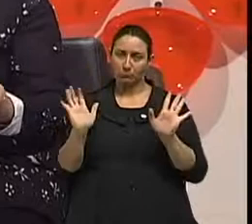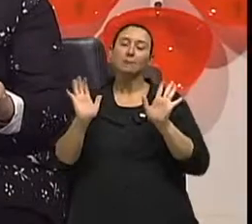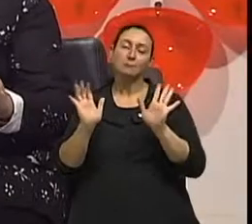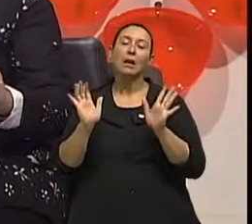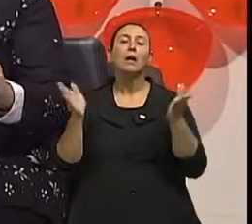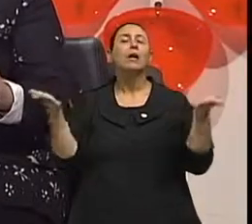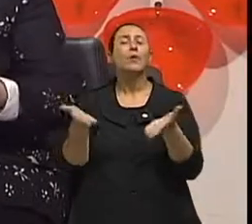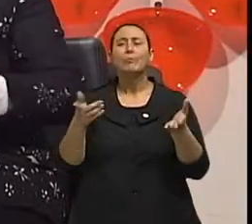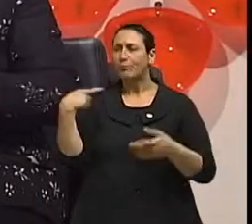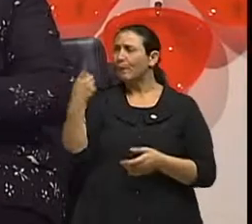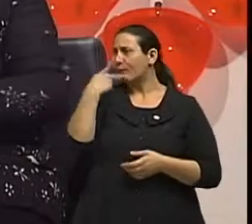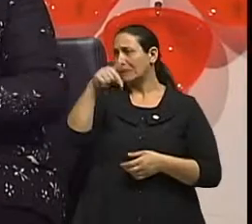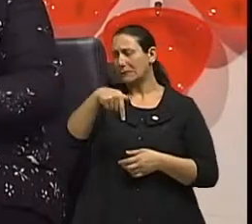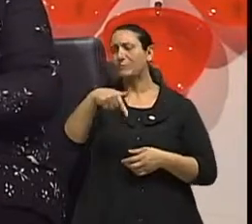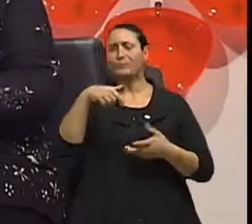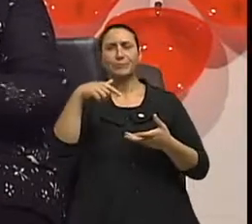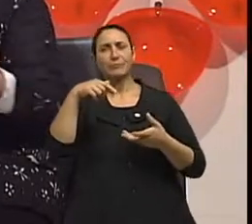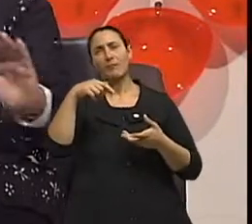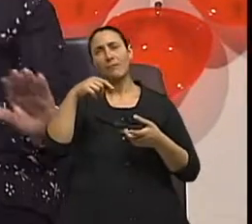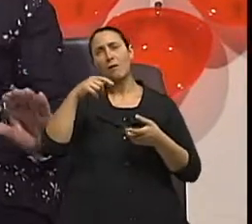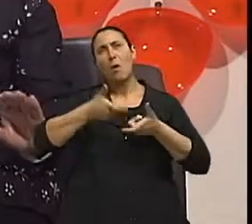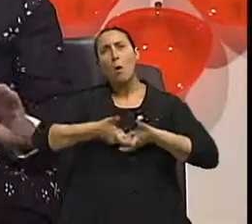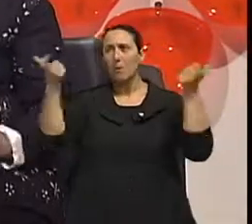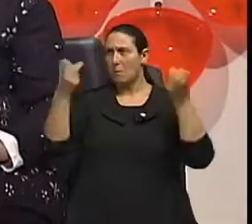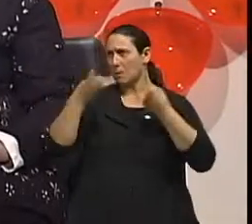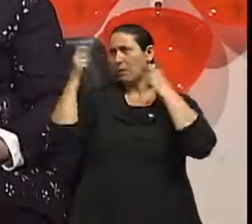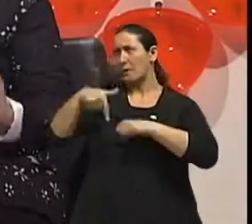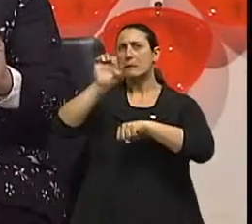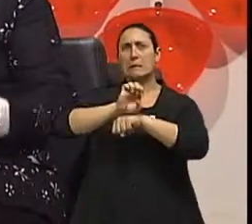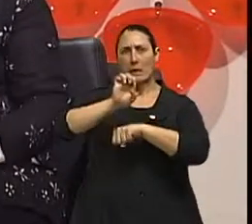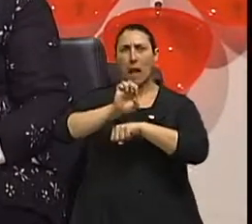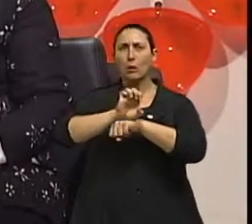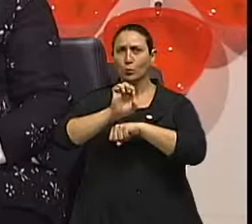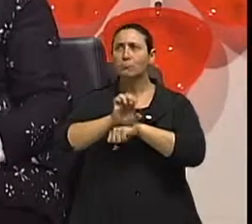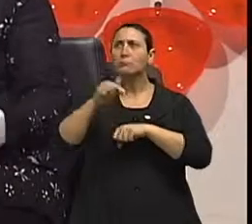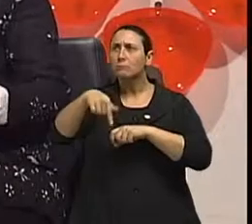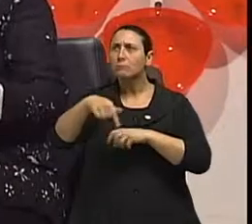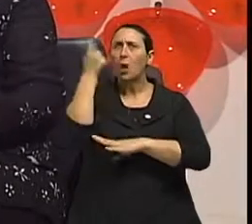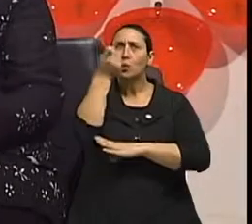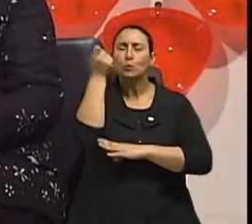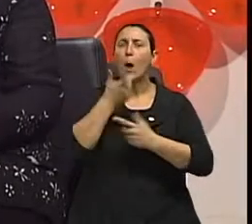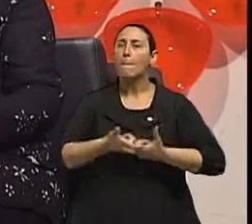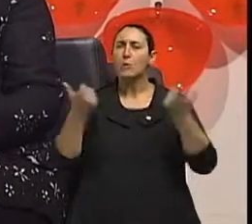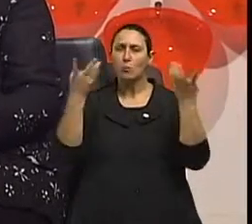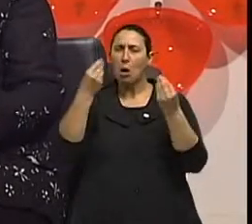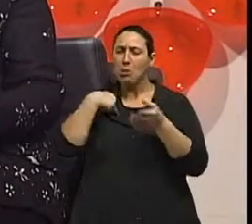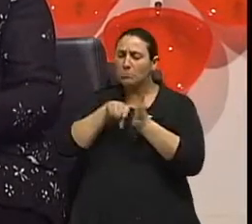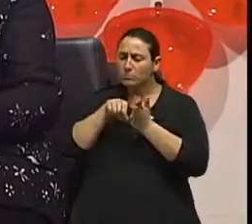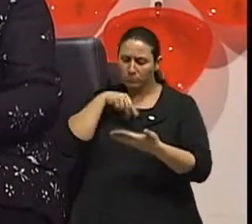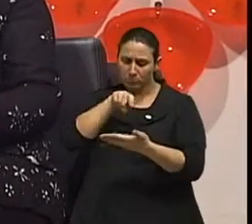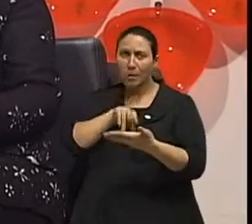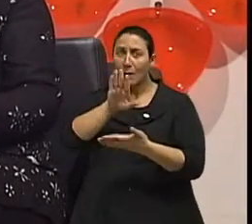nosso Estado, né? Esse aumento significativo de casos no nosso Estado. Eu tenho alguns dados aqui